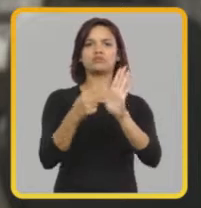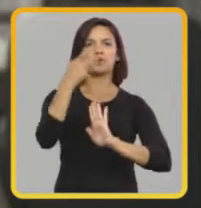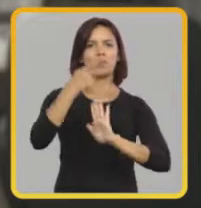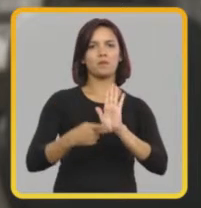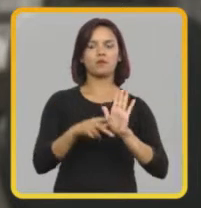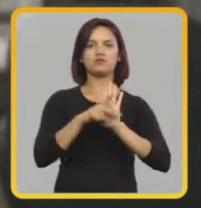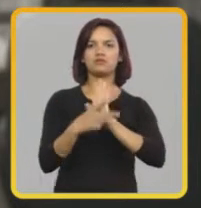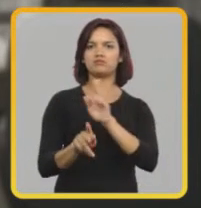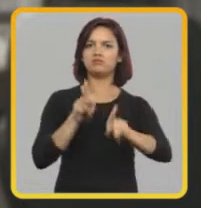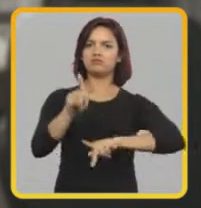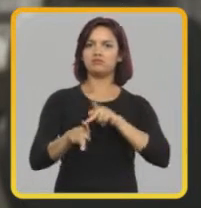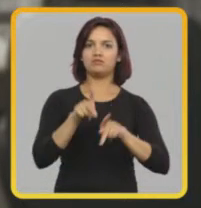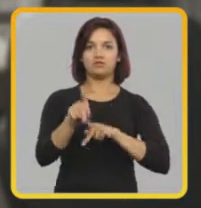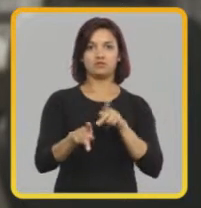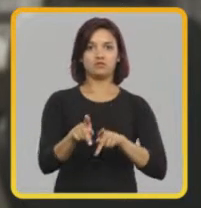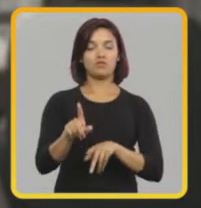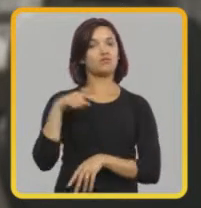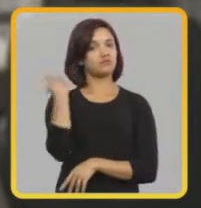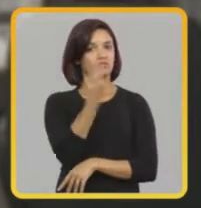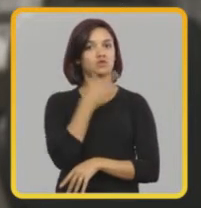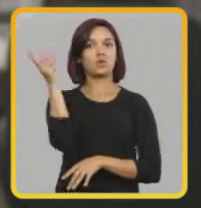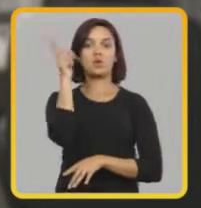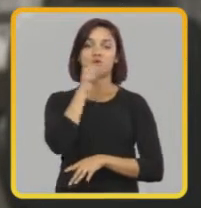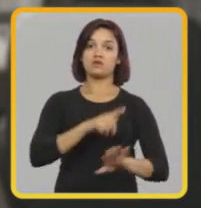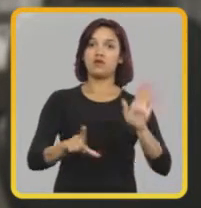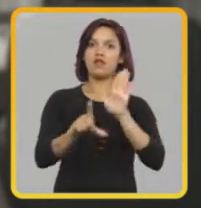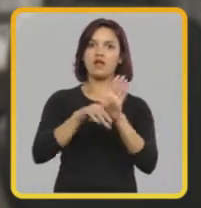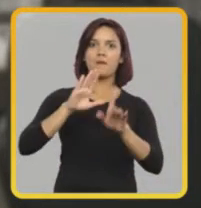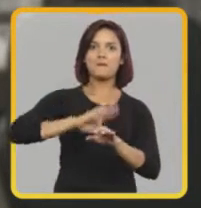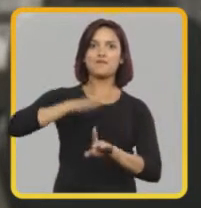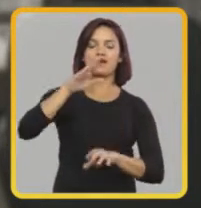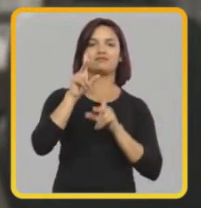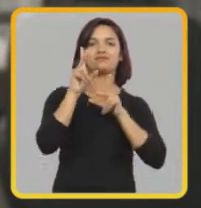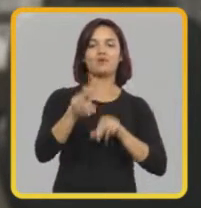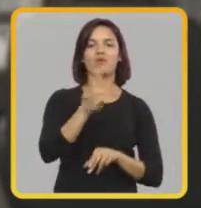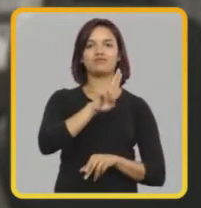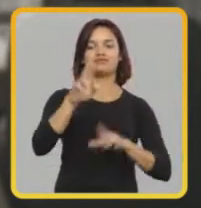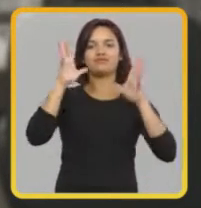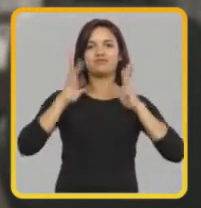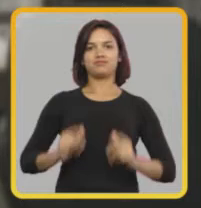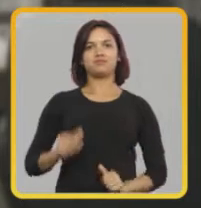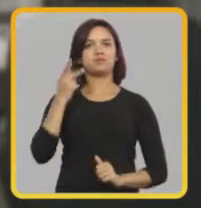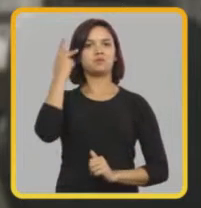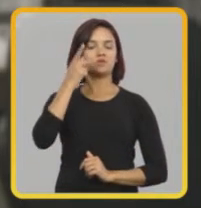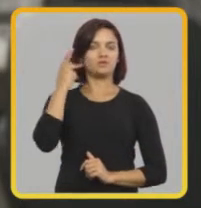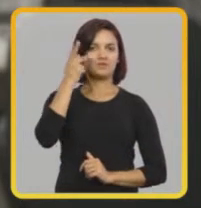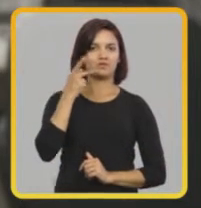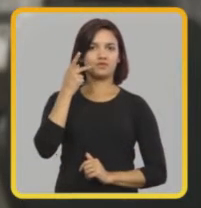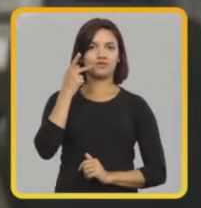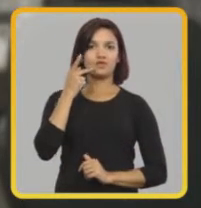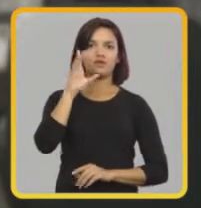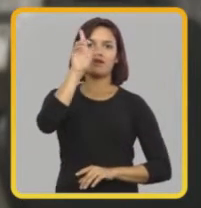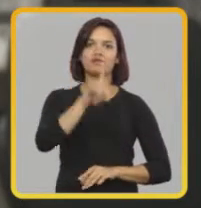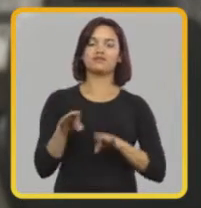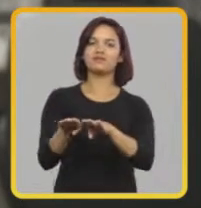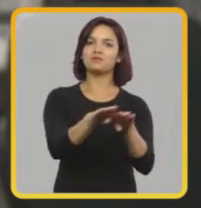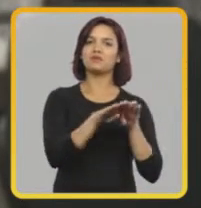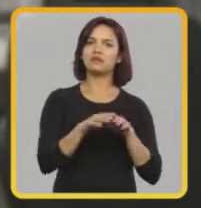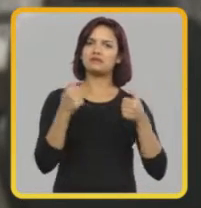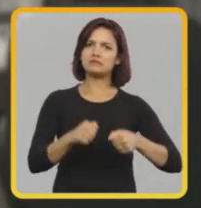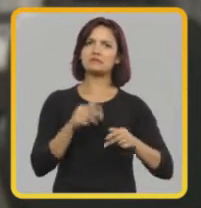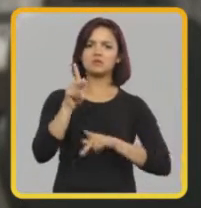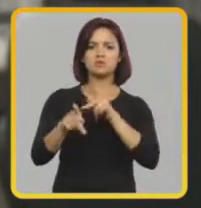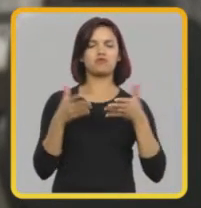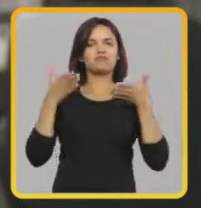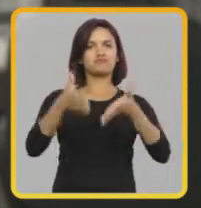para apresentar projetos de iniciativa popular. Assim, teremos mais leis como a lei da ficha limpa. Democracia